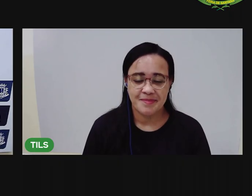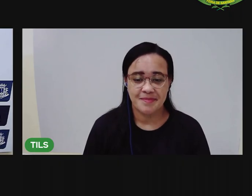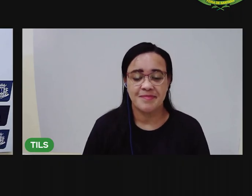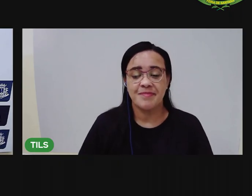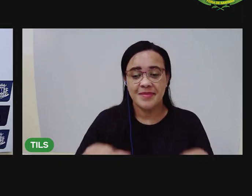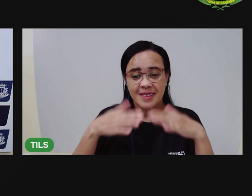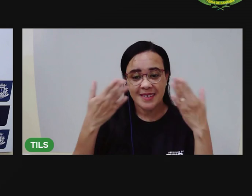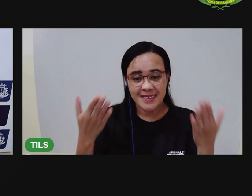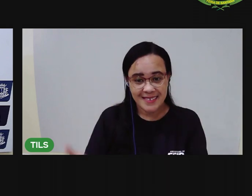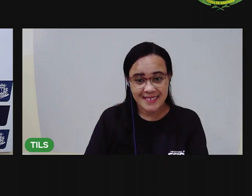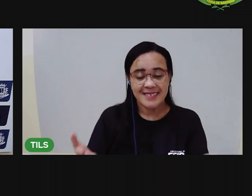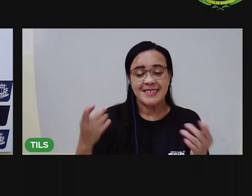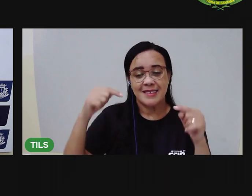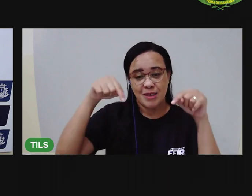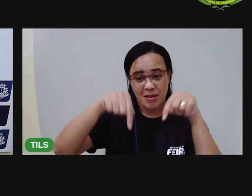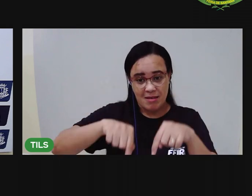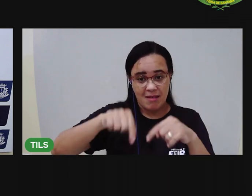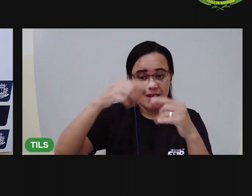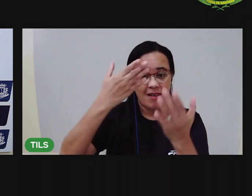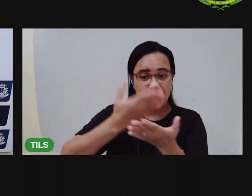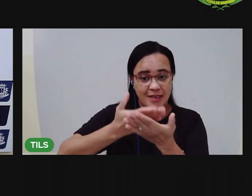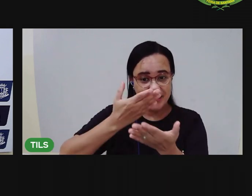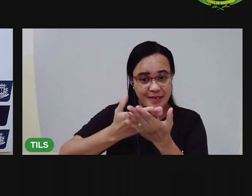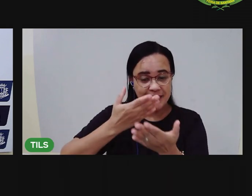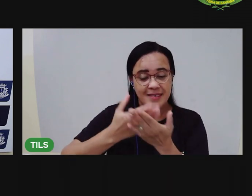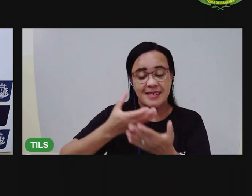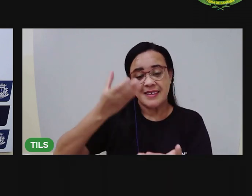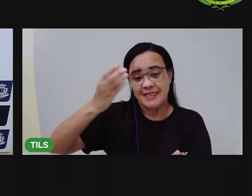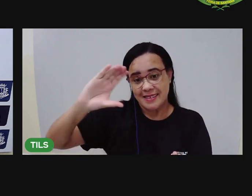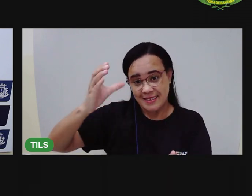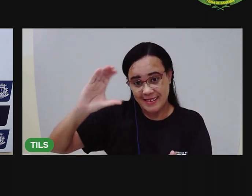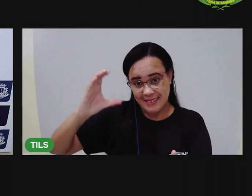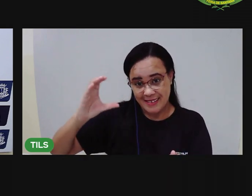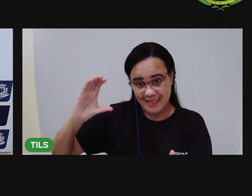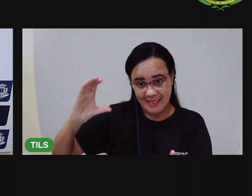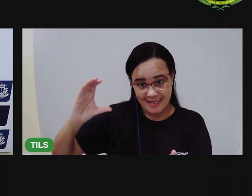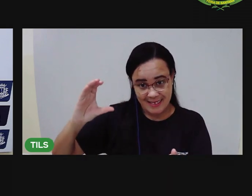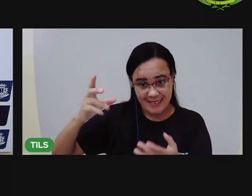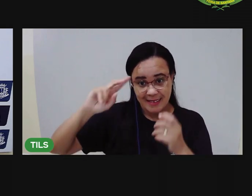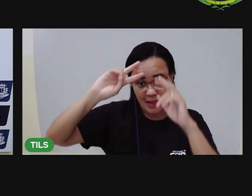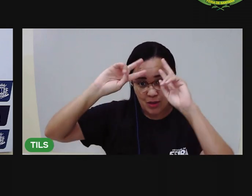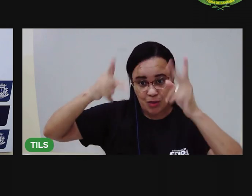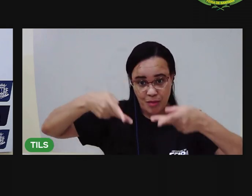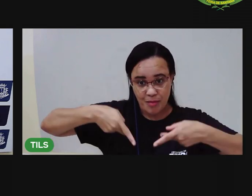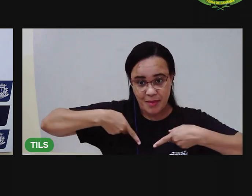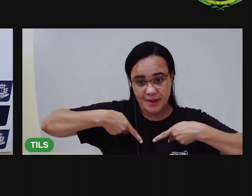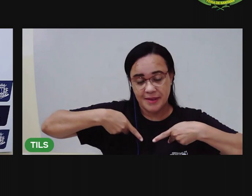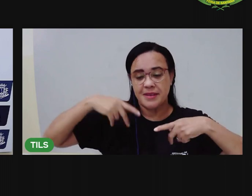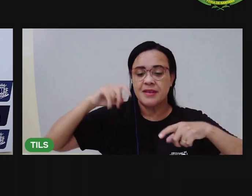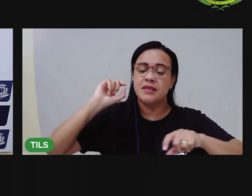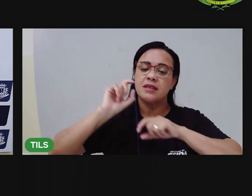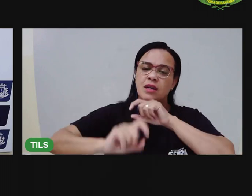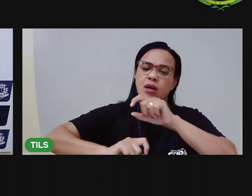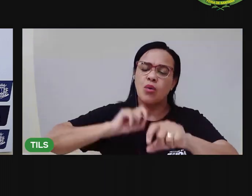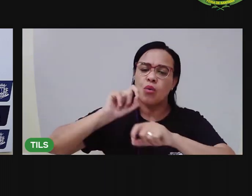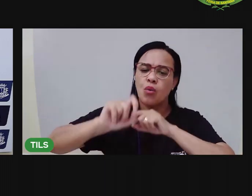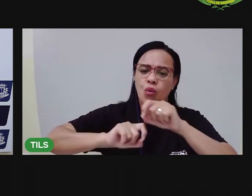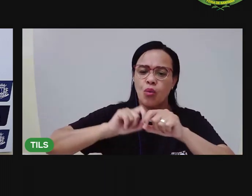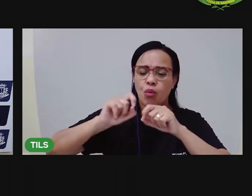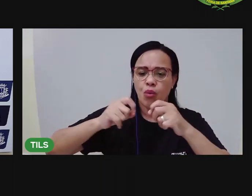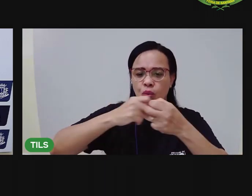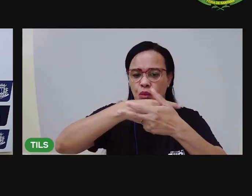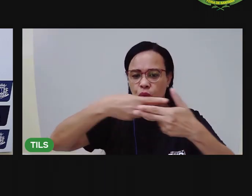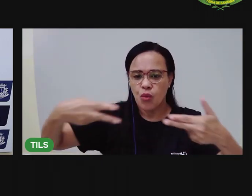Então, crianças, nessa aula de hoje, de Ciências Humanas, a gente identificou alguns aspectos do